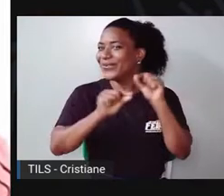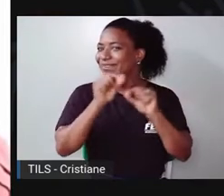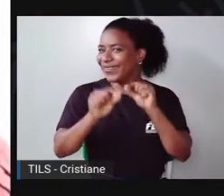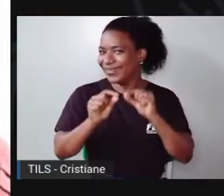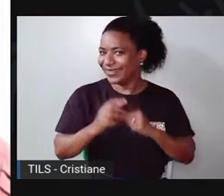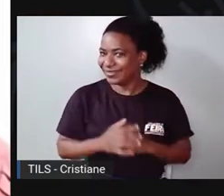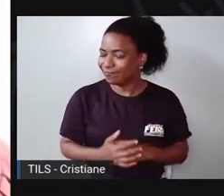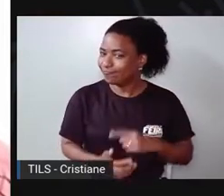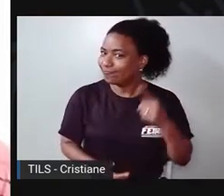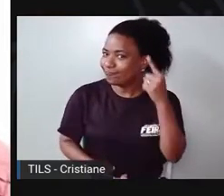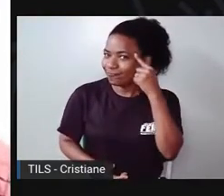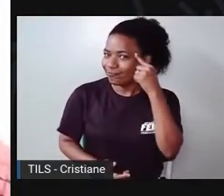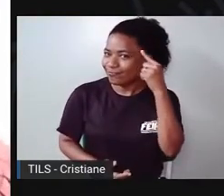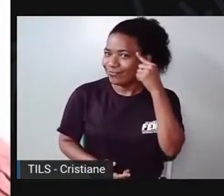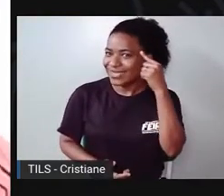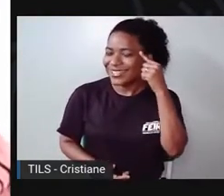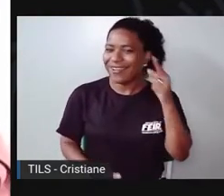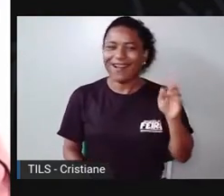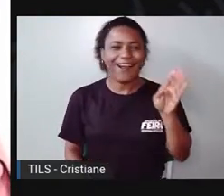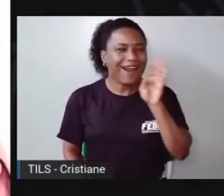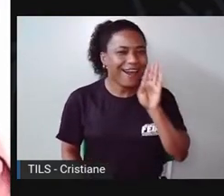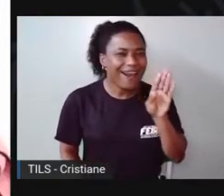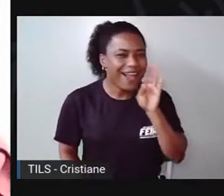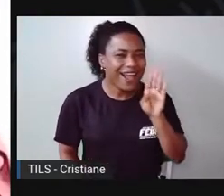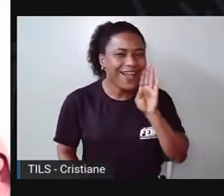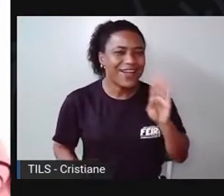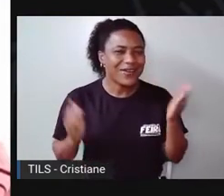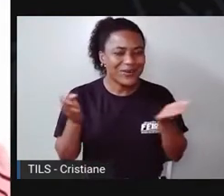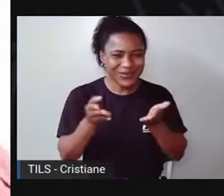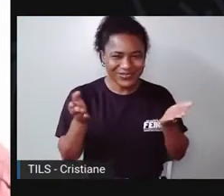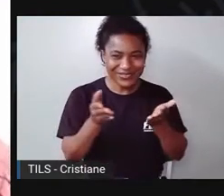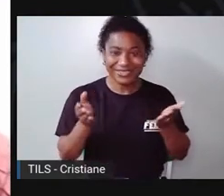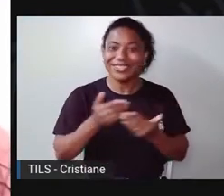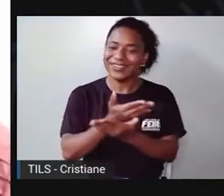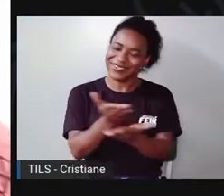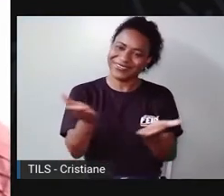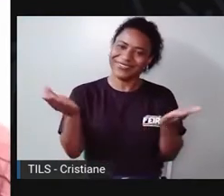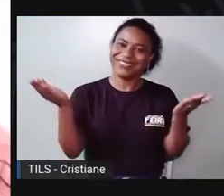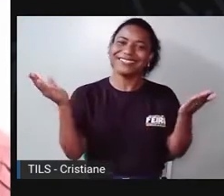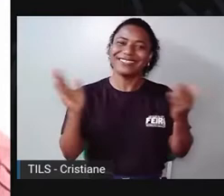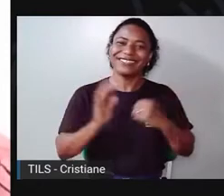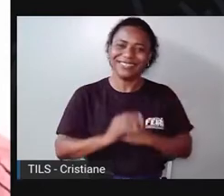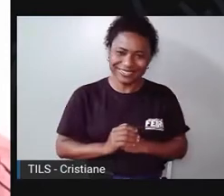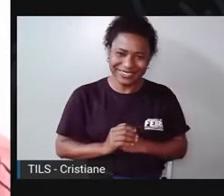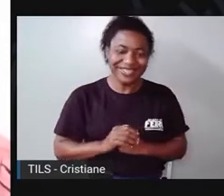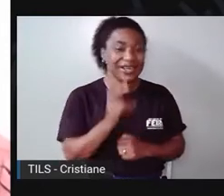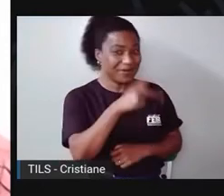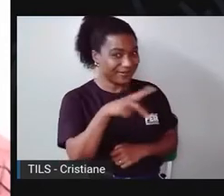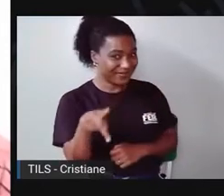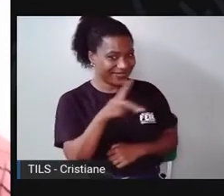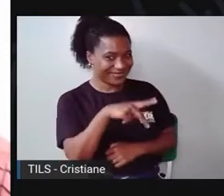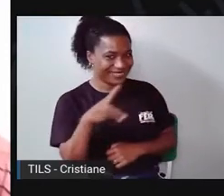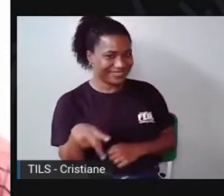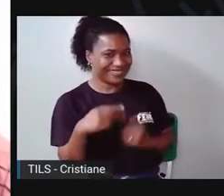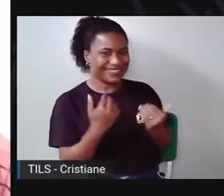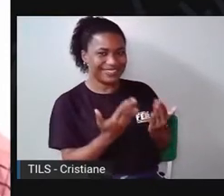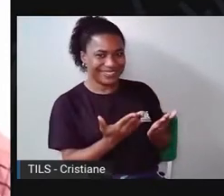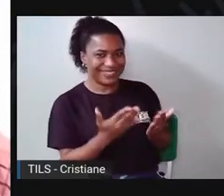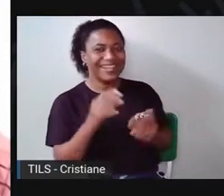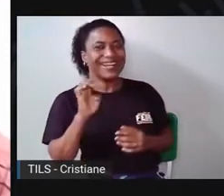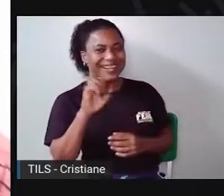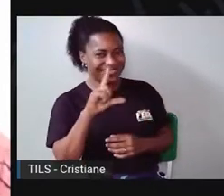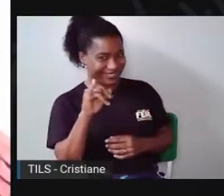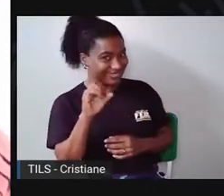Pensei em algo bem legal para nós fazermos com todos vocês. A Proeliza vai nos ajudar hoje, ok?